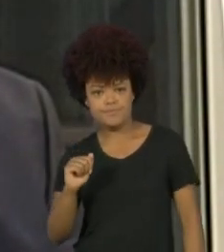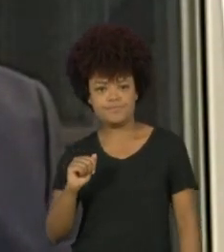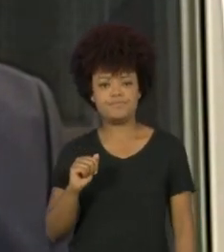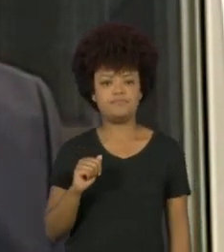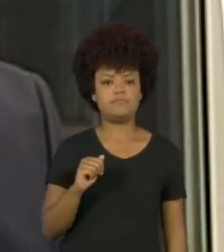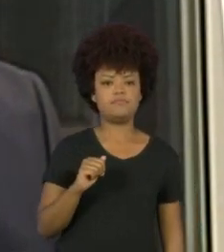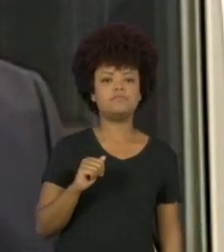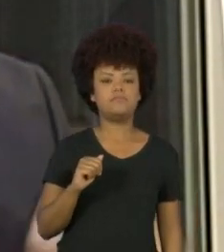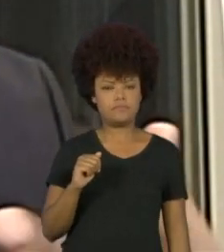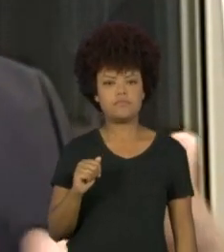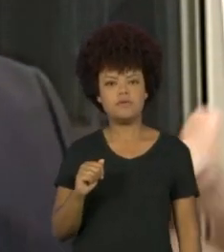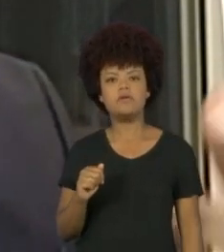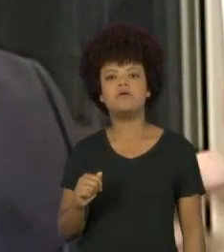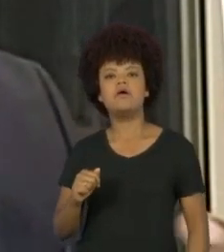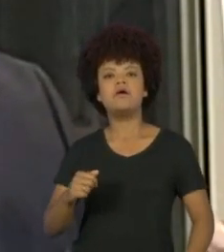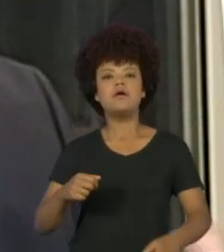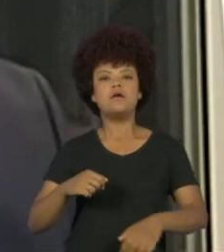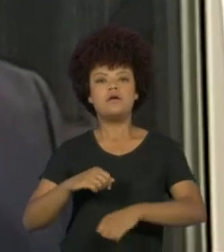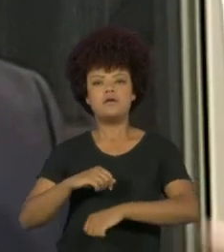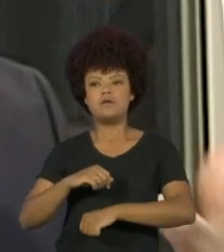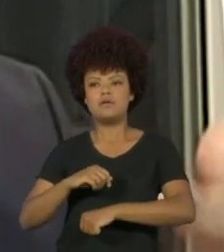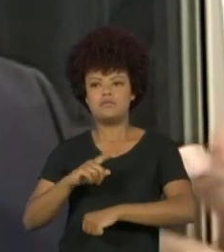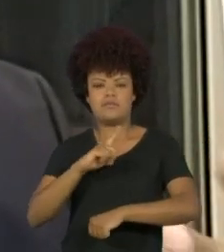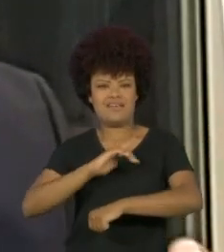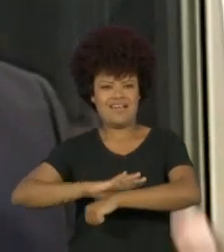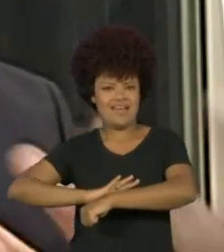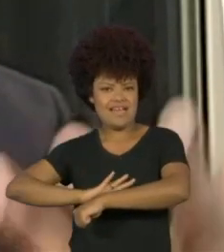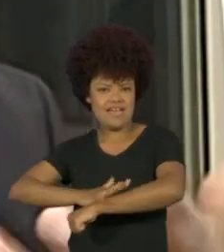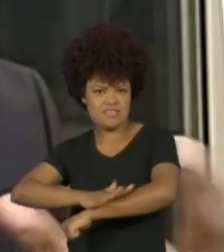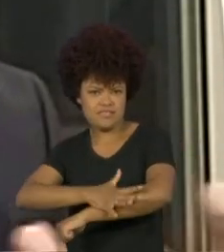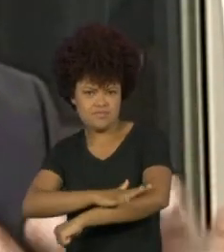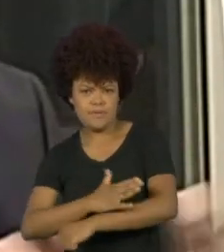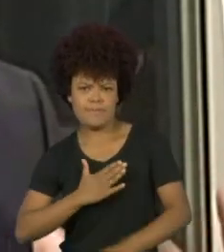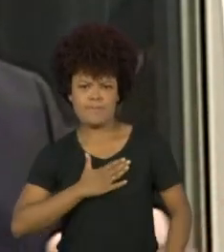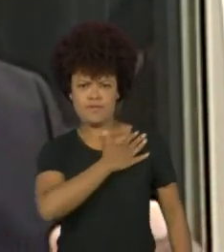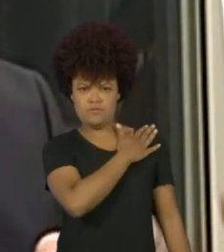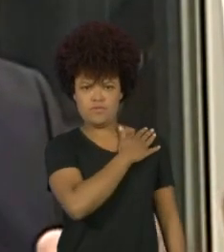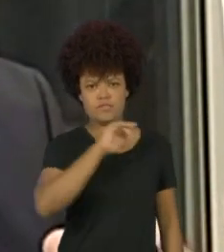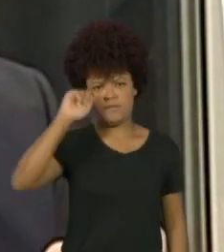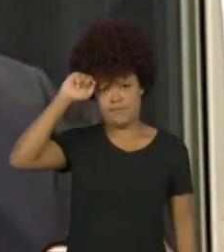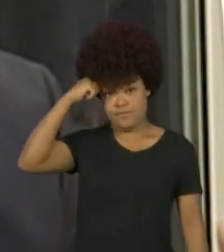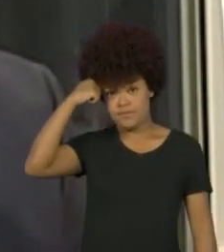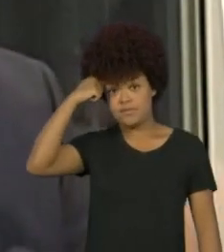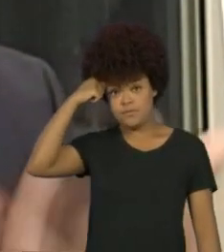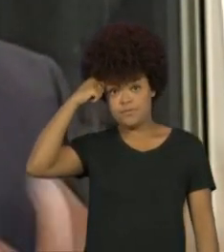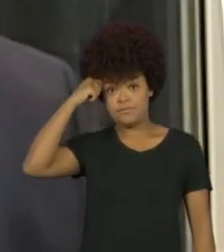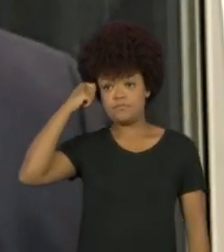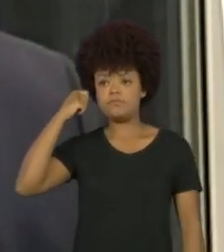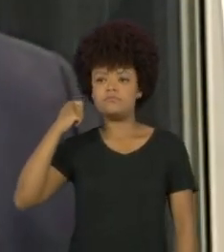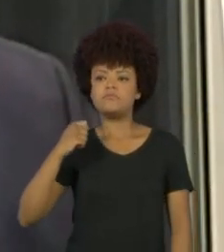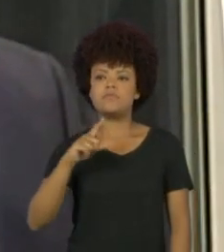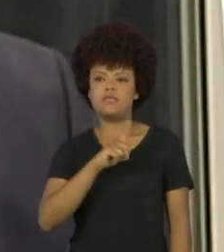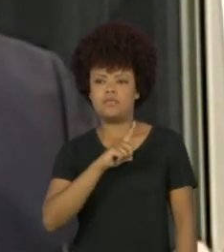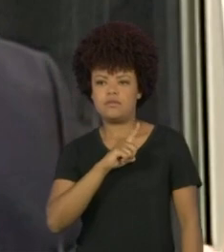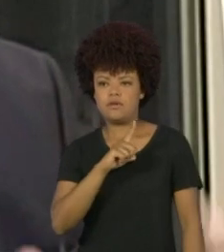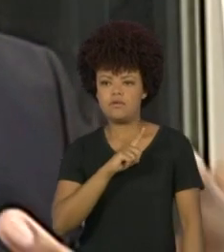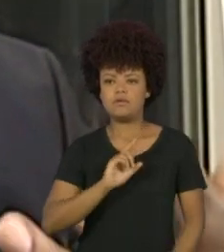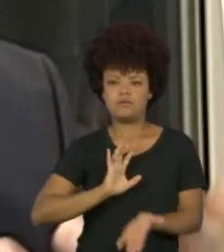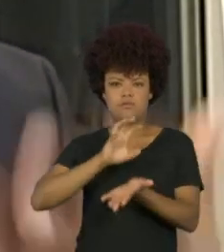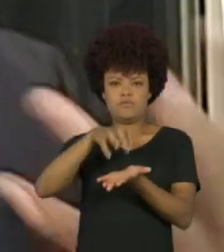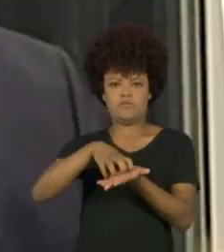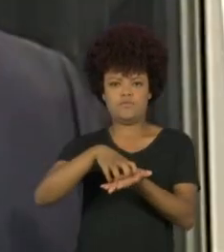por isso que eu insisto, o racismo é algo que se infiltra nas instituições e, portanto, a vigilância permanente.